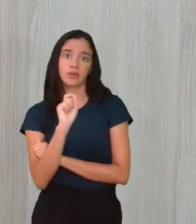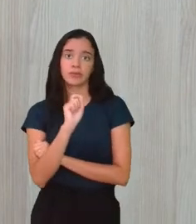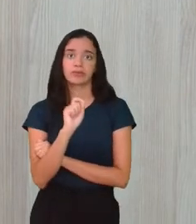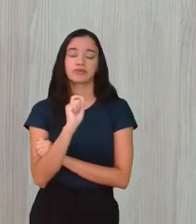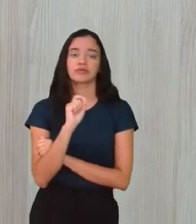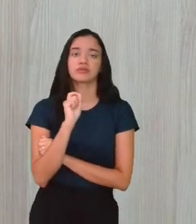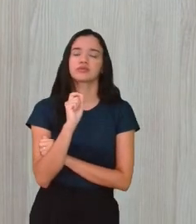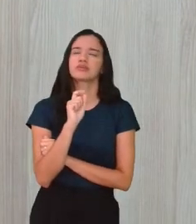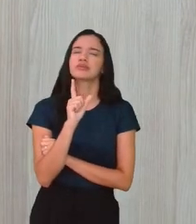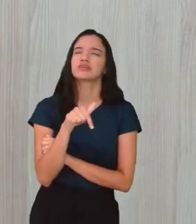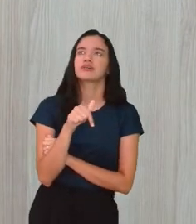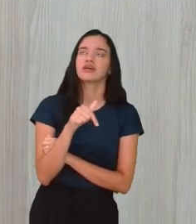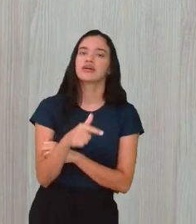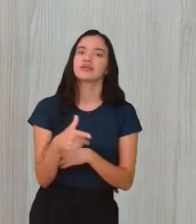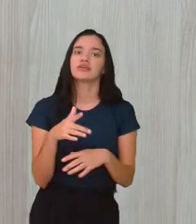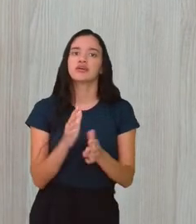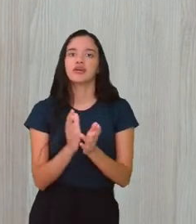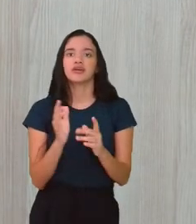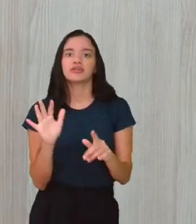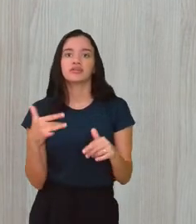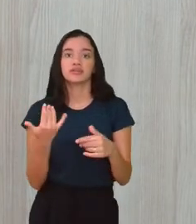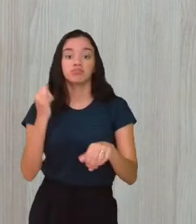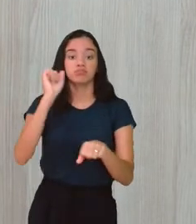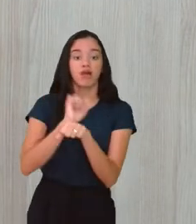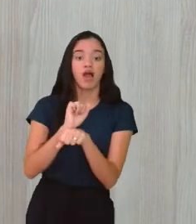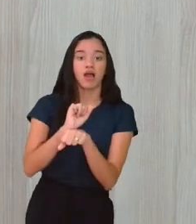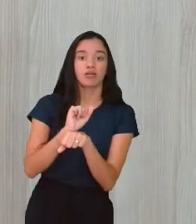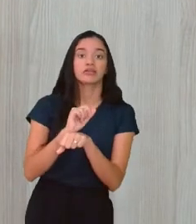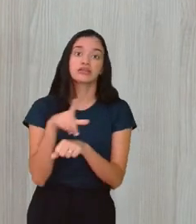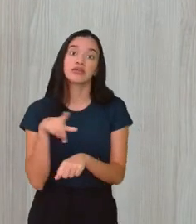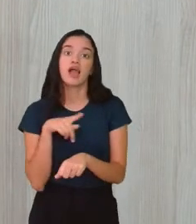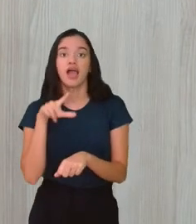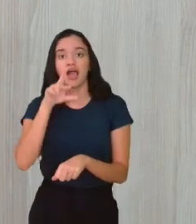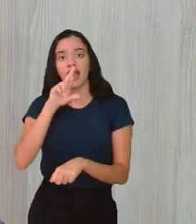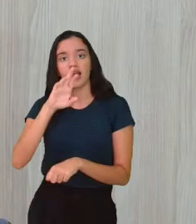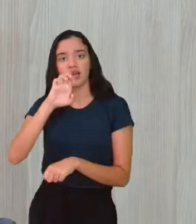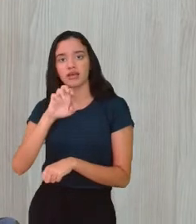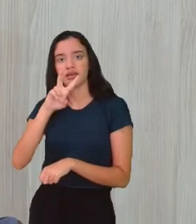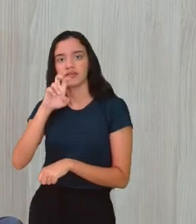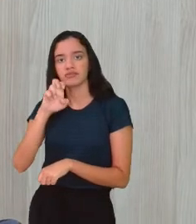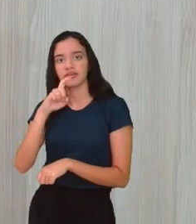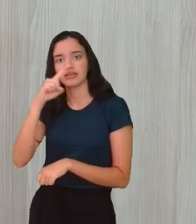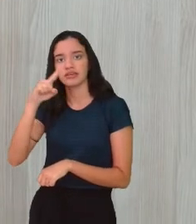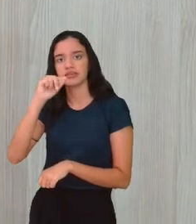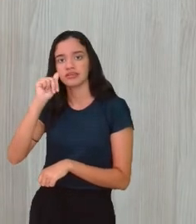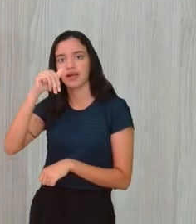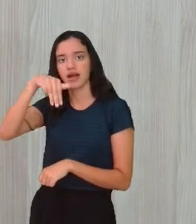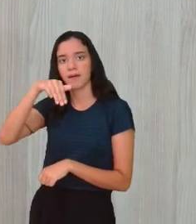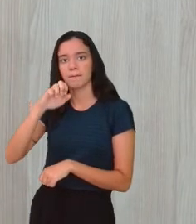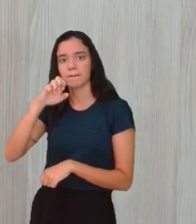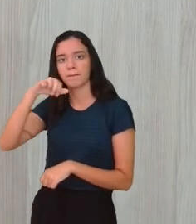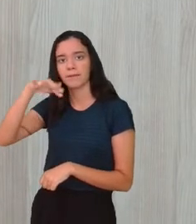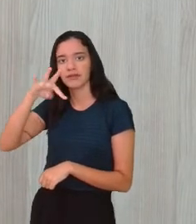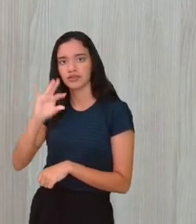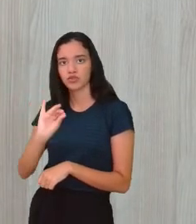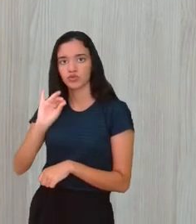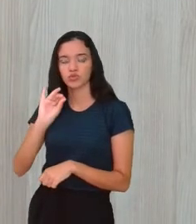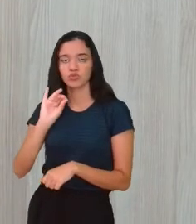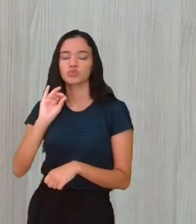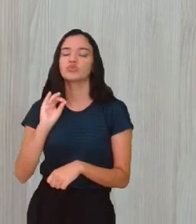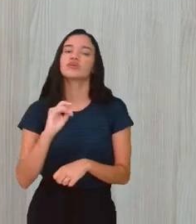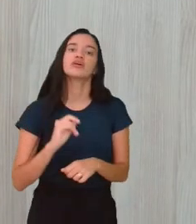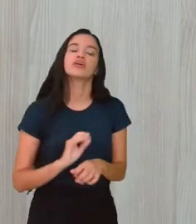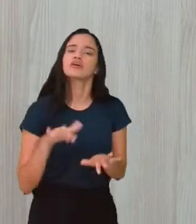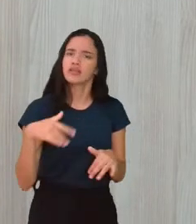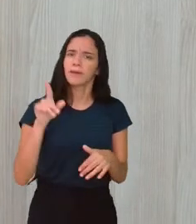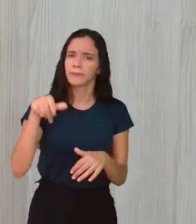O... a modalidade de revezamento, né? Que esse a gente pode chamar de coletivo, né? Só para salientar. Isso. Não é